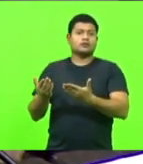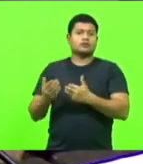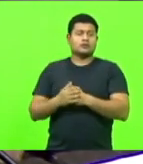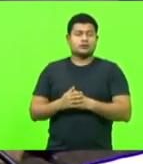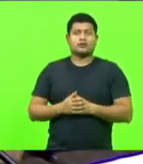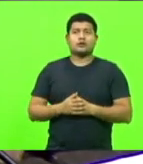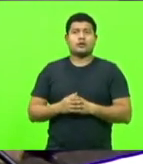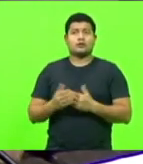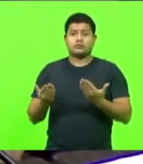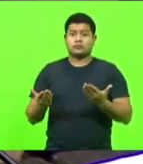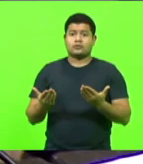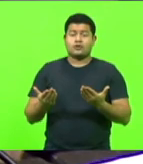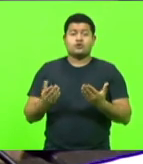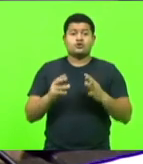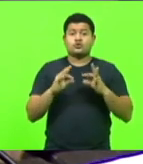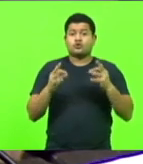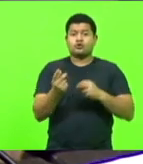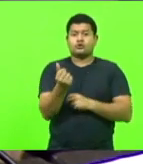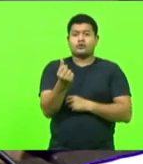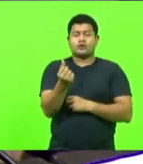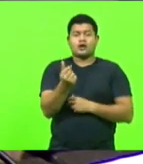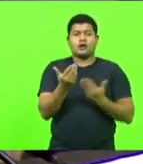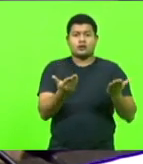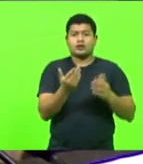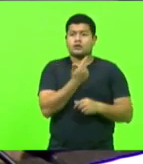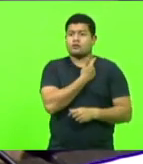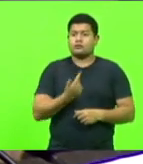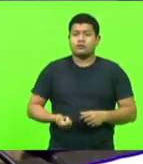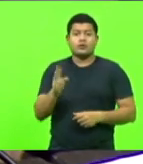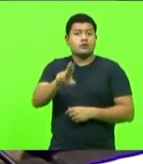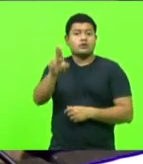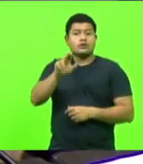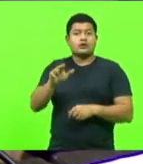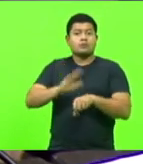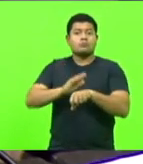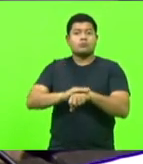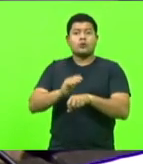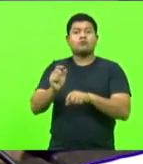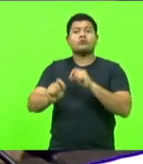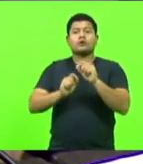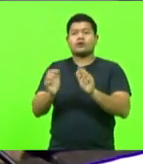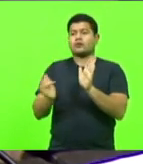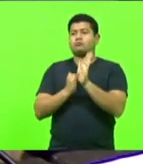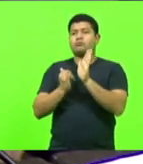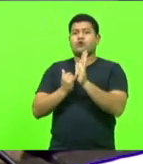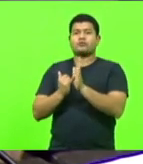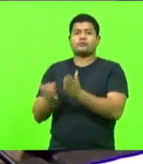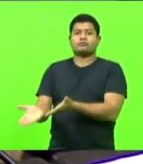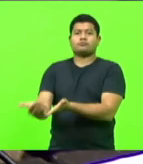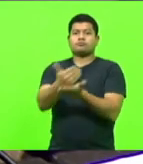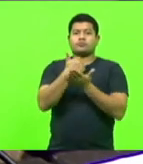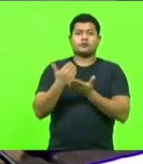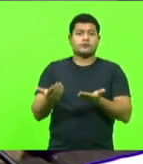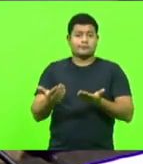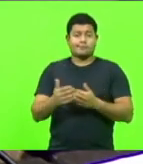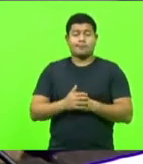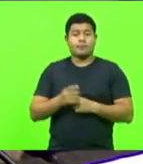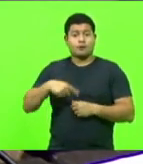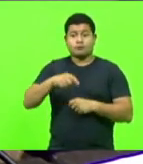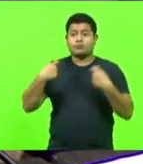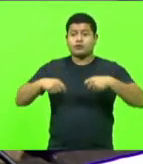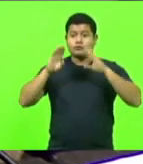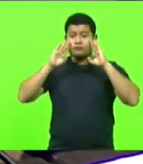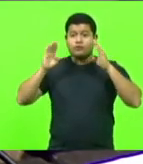usa veio da iniciativa privada. Portanto, nós temos, sim, que focar na diminuição do nosso